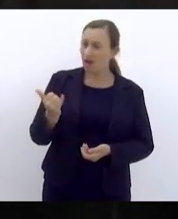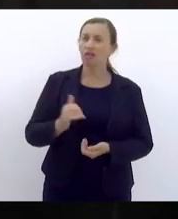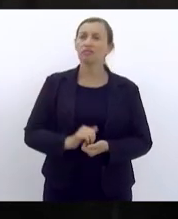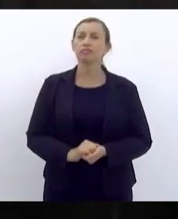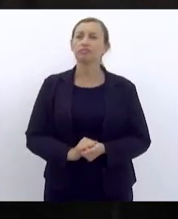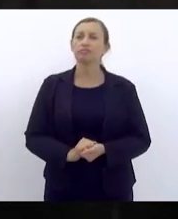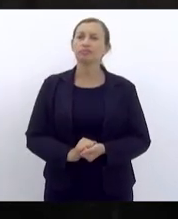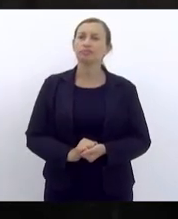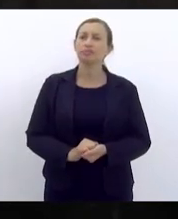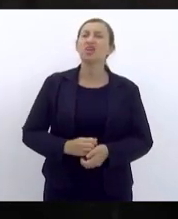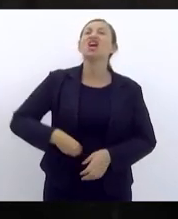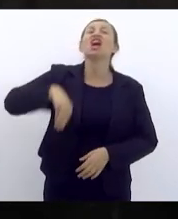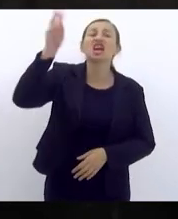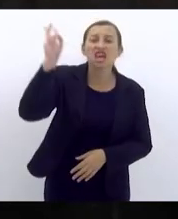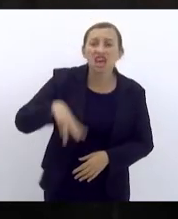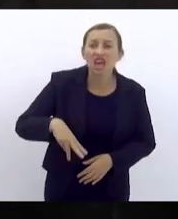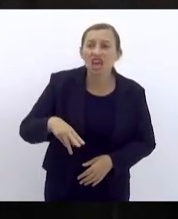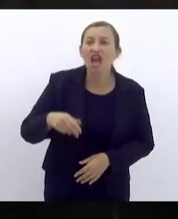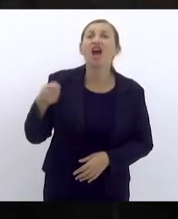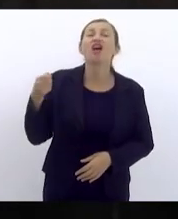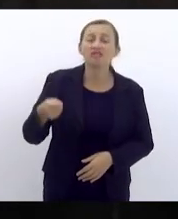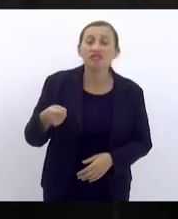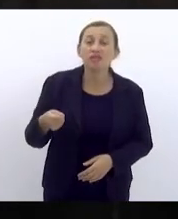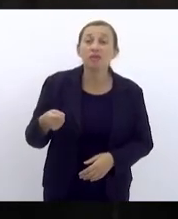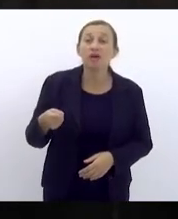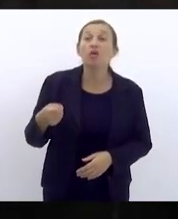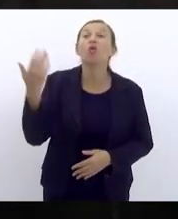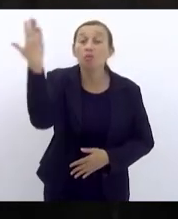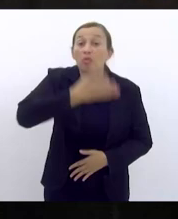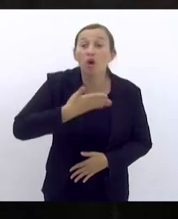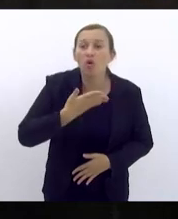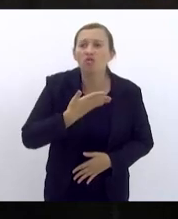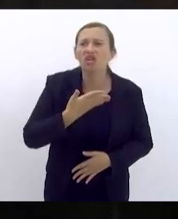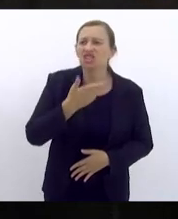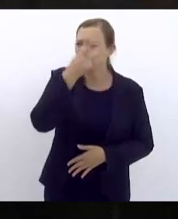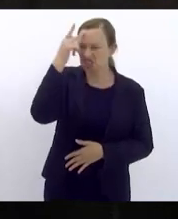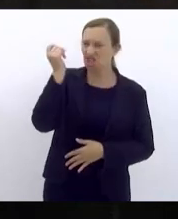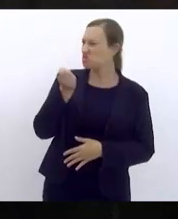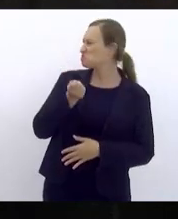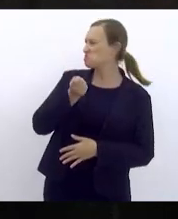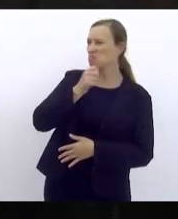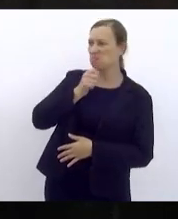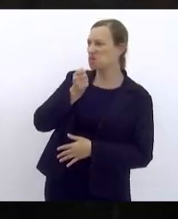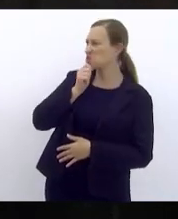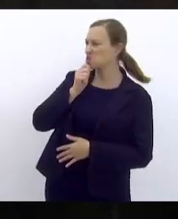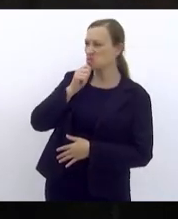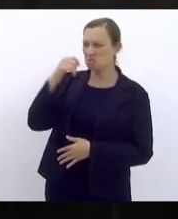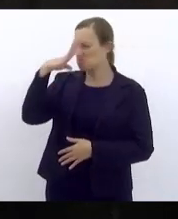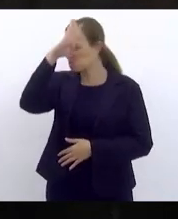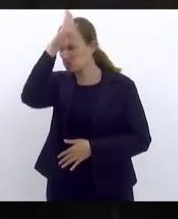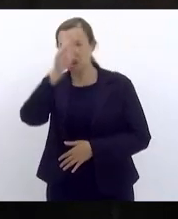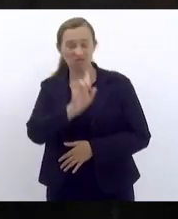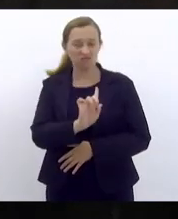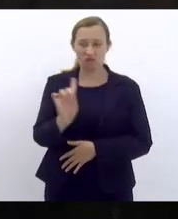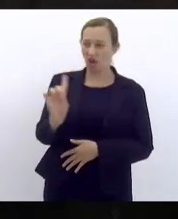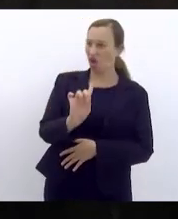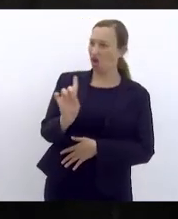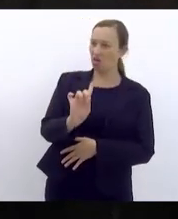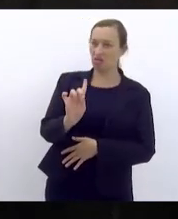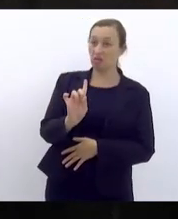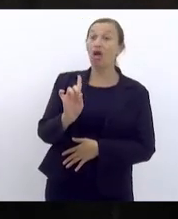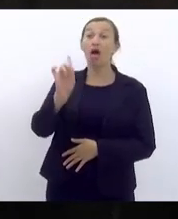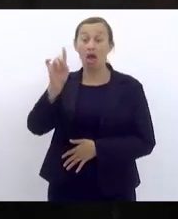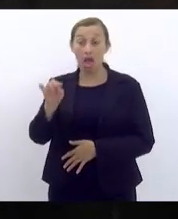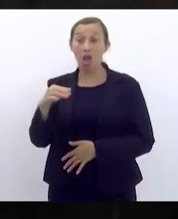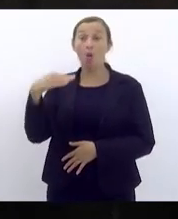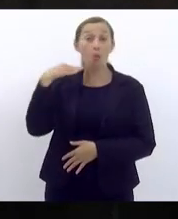quem afirma isso não é nenhum marqueteiro bolsonarista é o